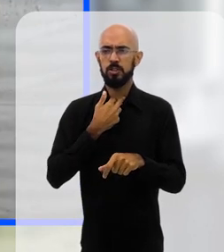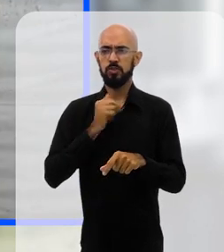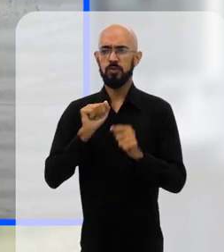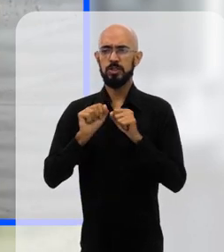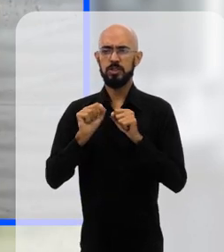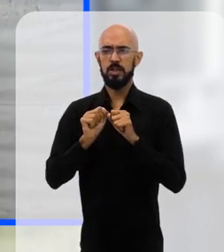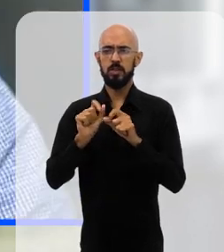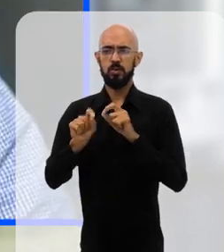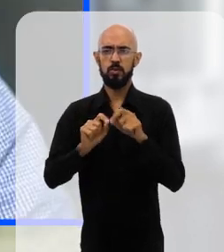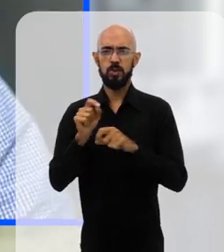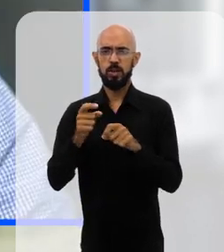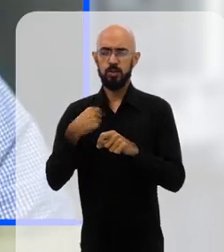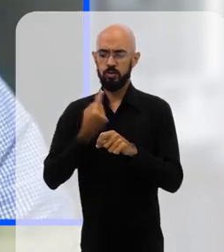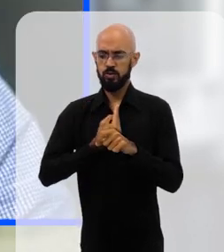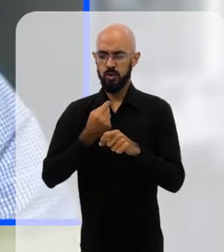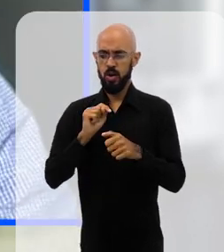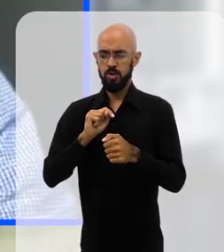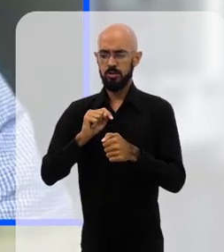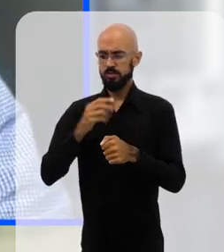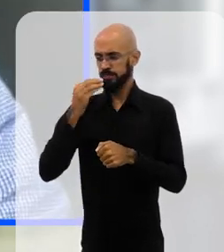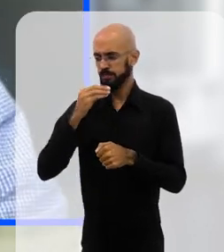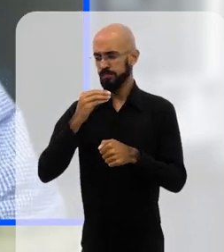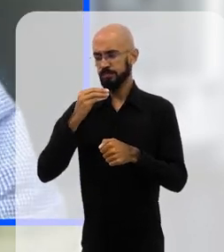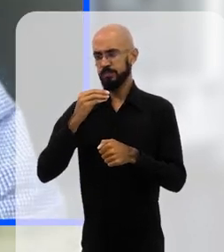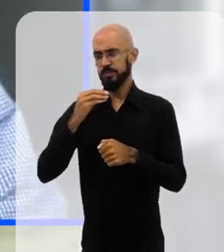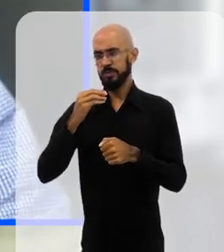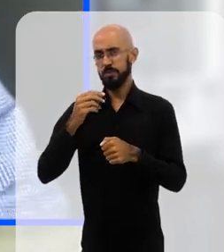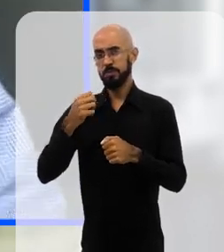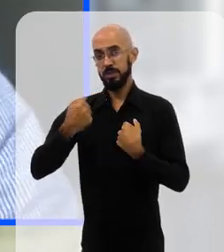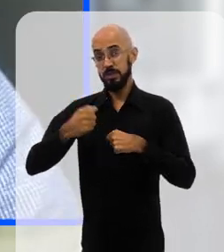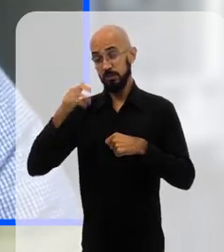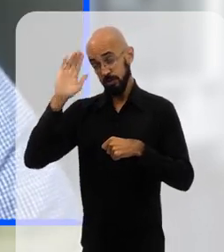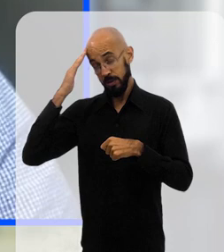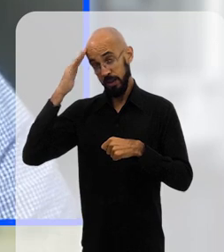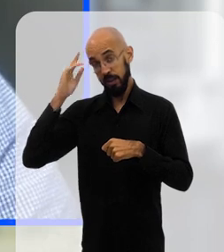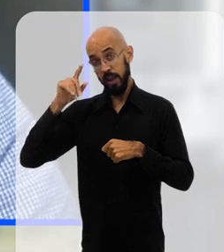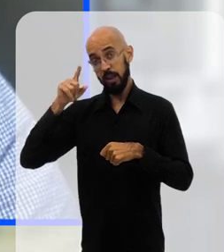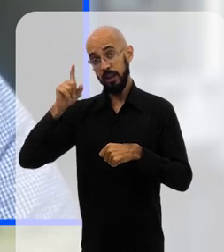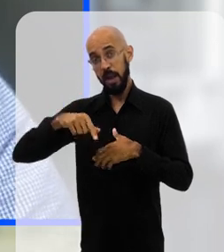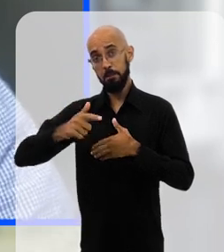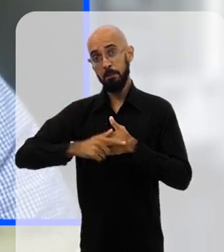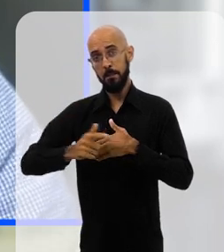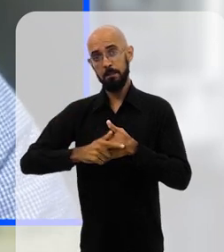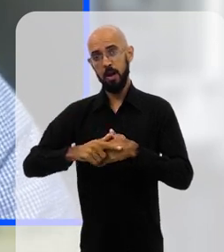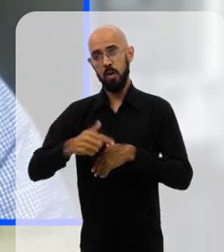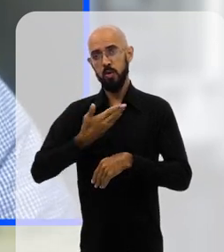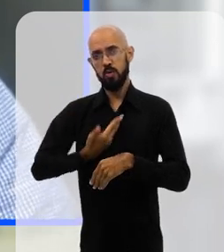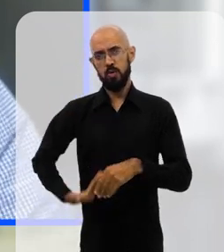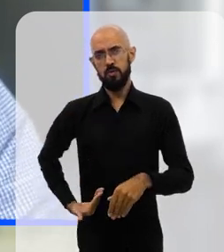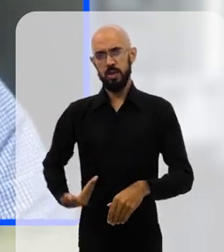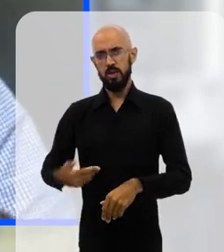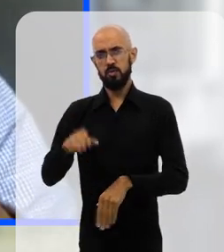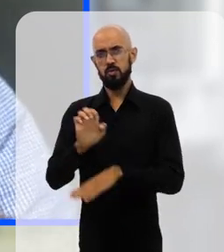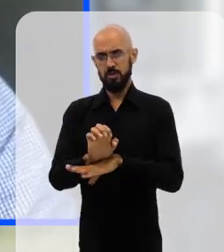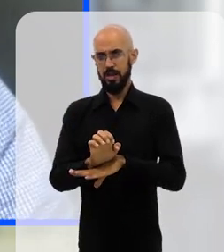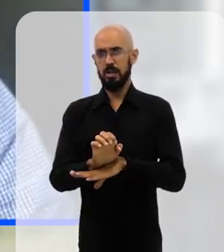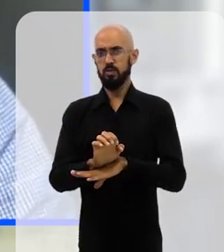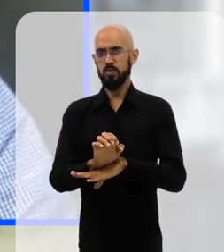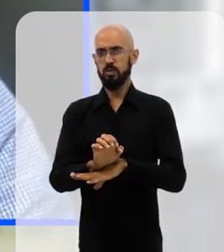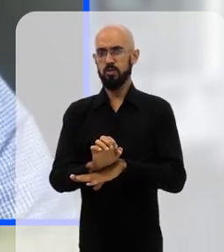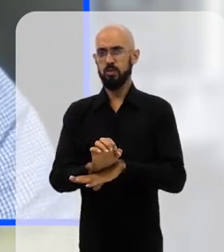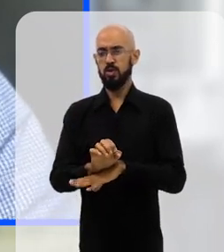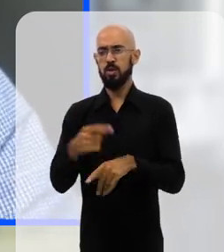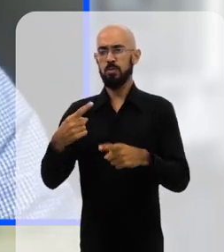pode deixar que a gente deixe de perceber que quem deveria está fazendo esse papel é o Estado, e o